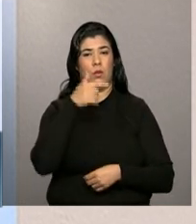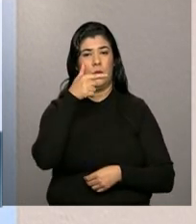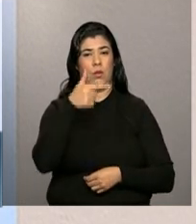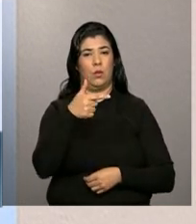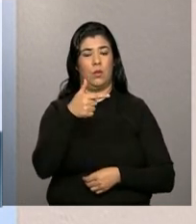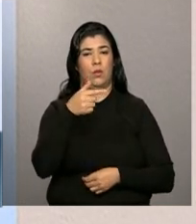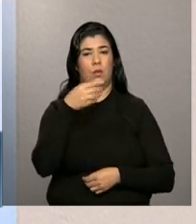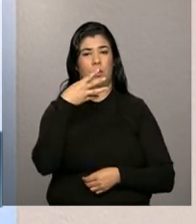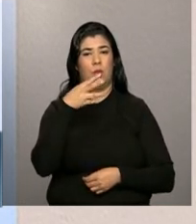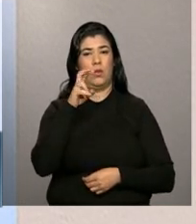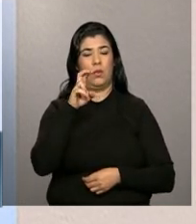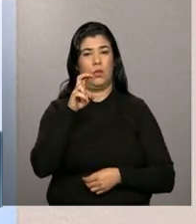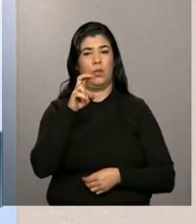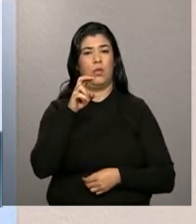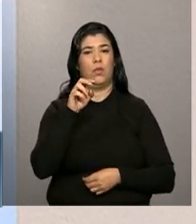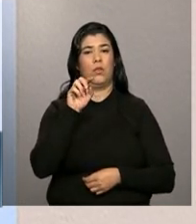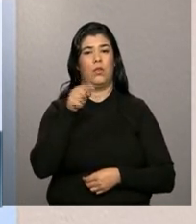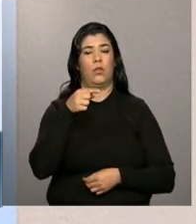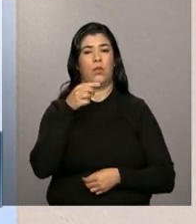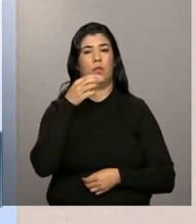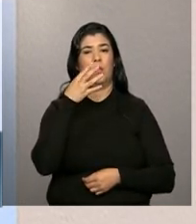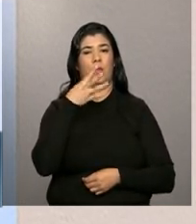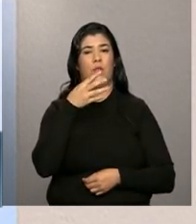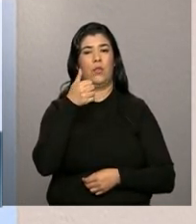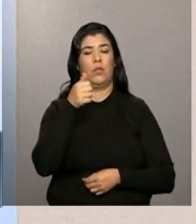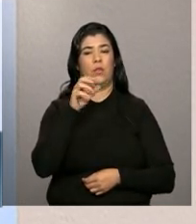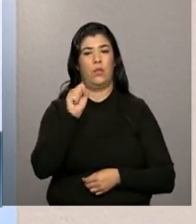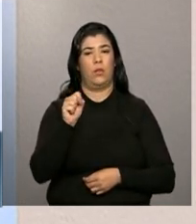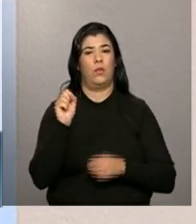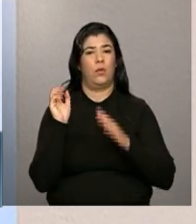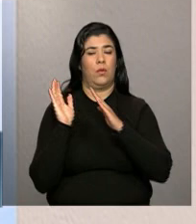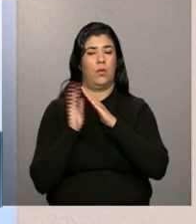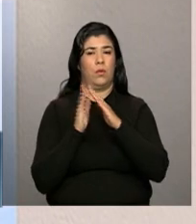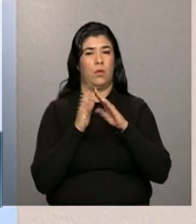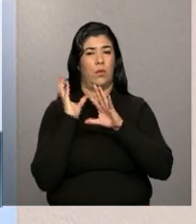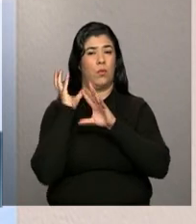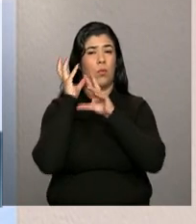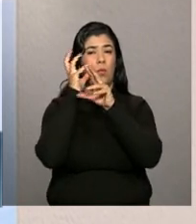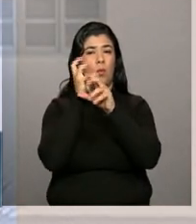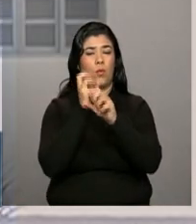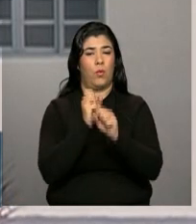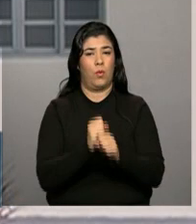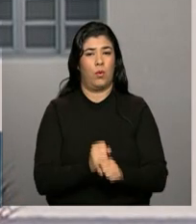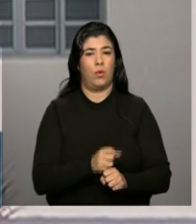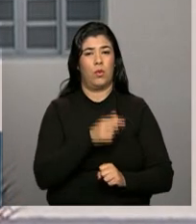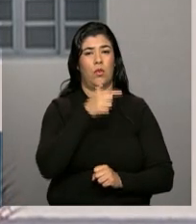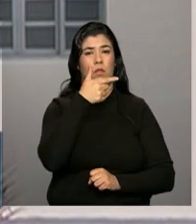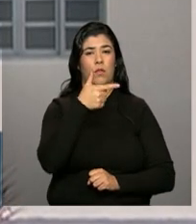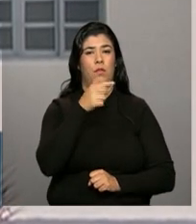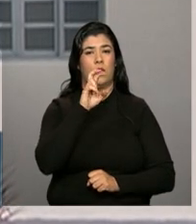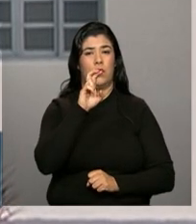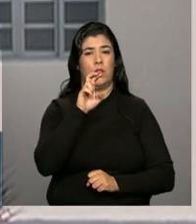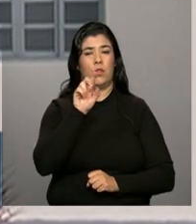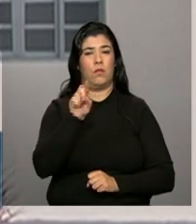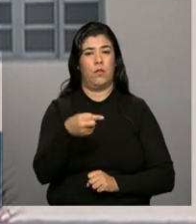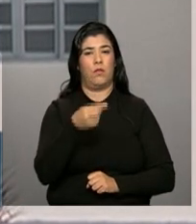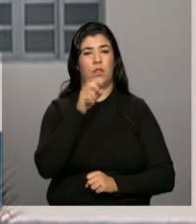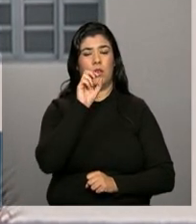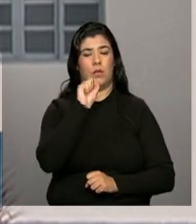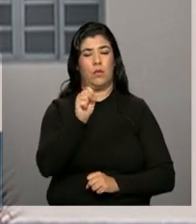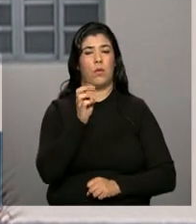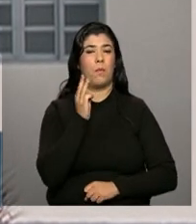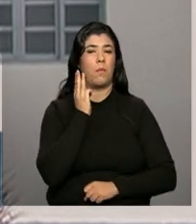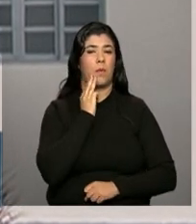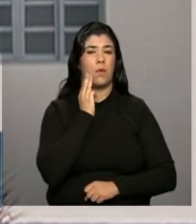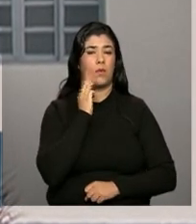,418 moradias, totalizando um investimento de 25,8 bilhões de